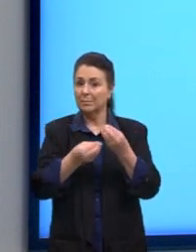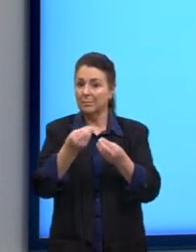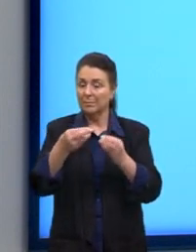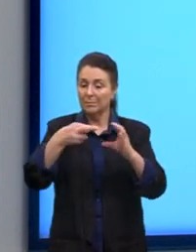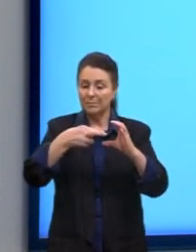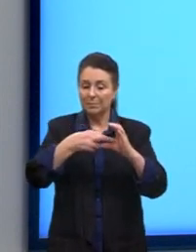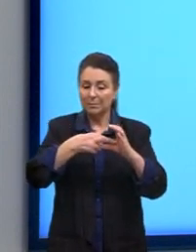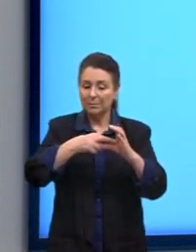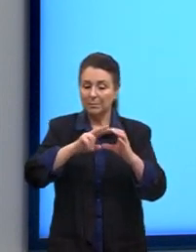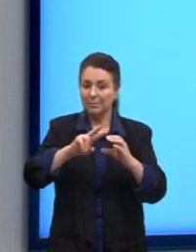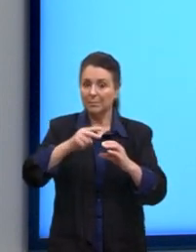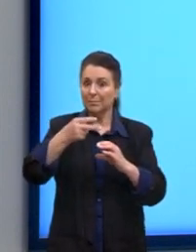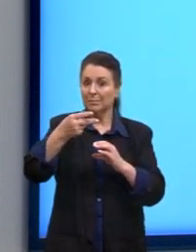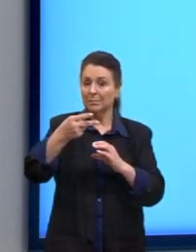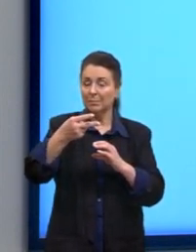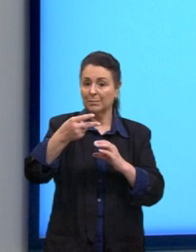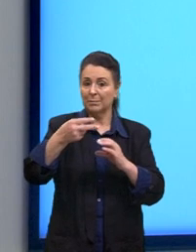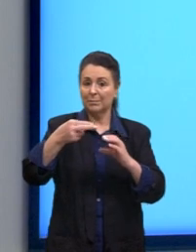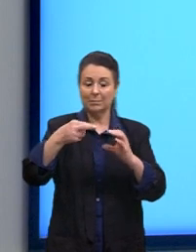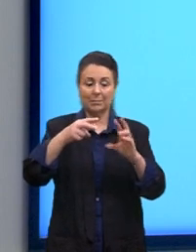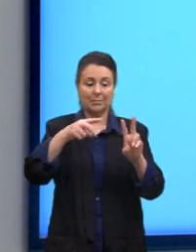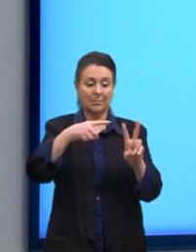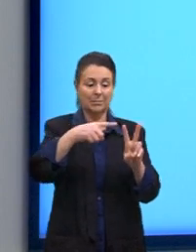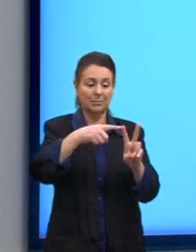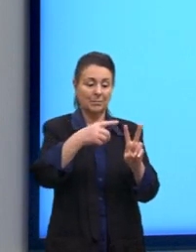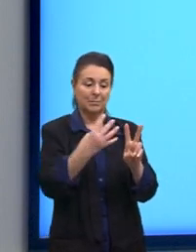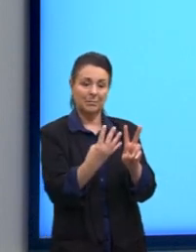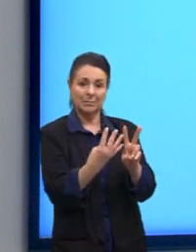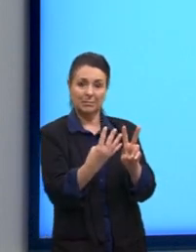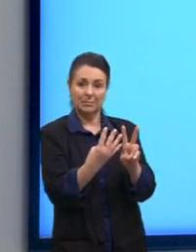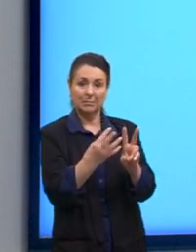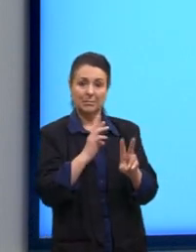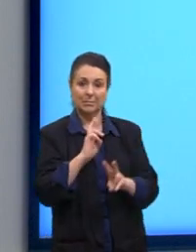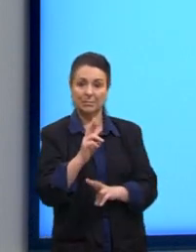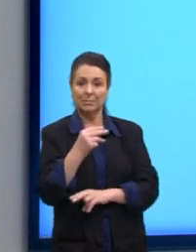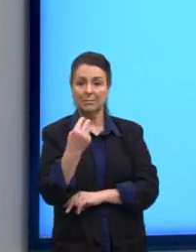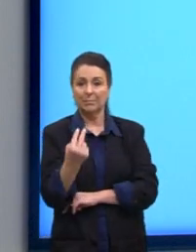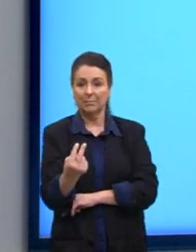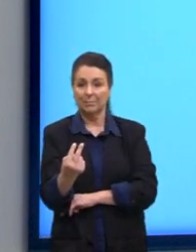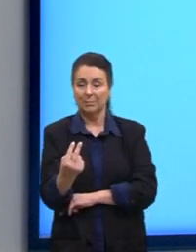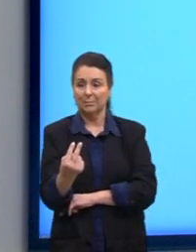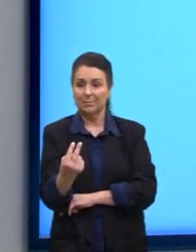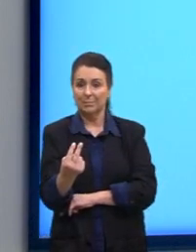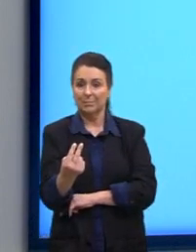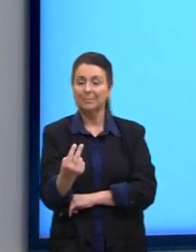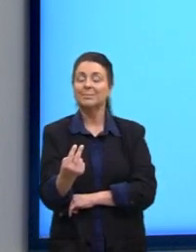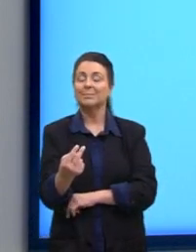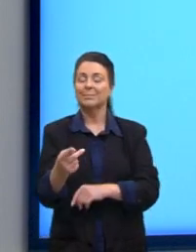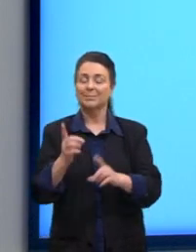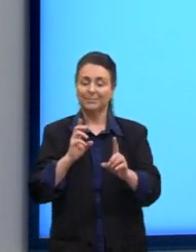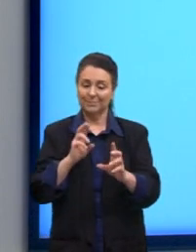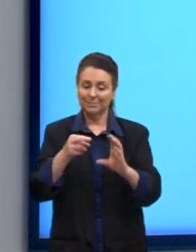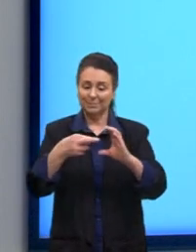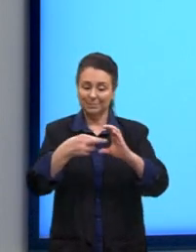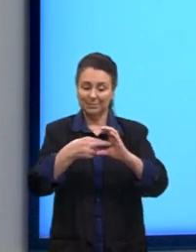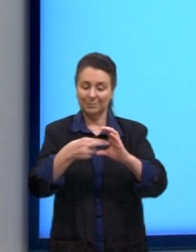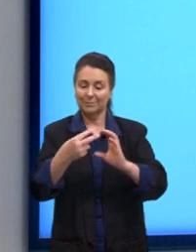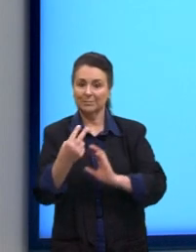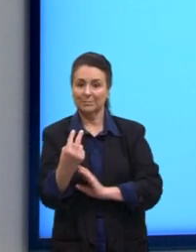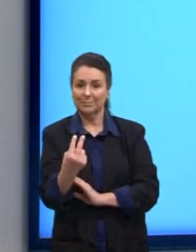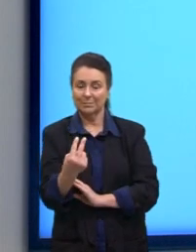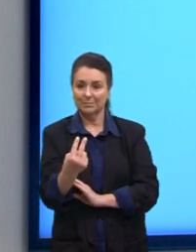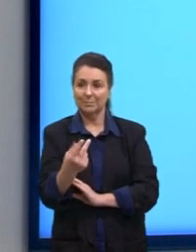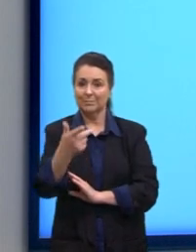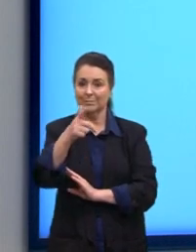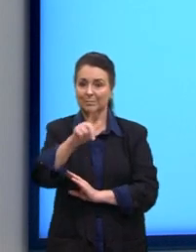sempre ao quadrado, então, raiz quadrada de 4 resulta em 2. Temos também o raio. Novamente,